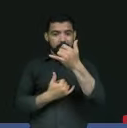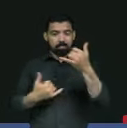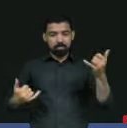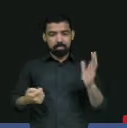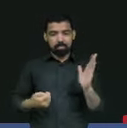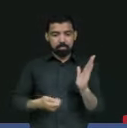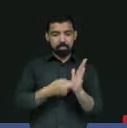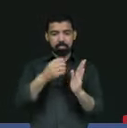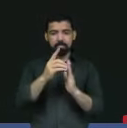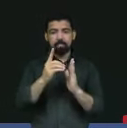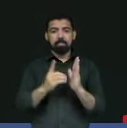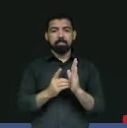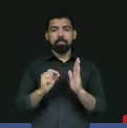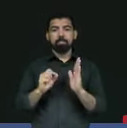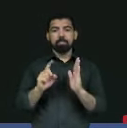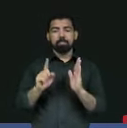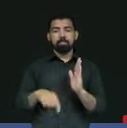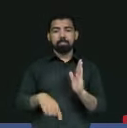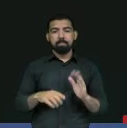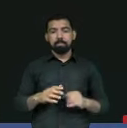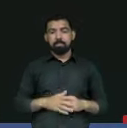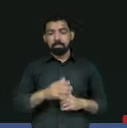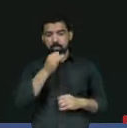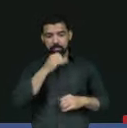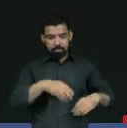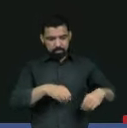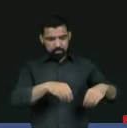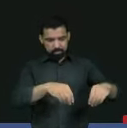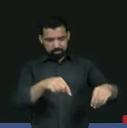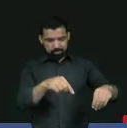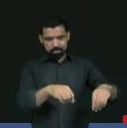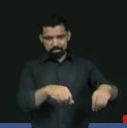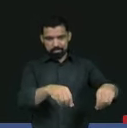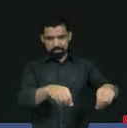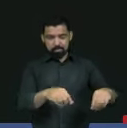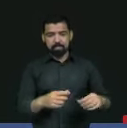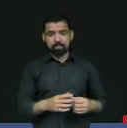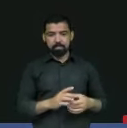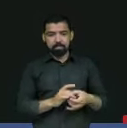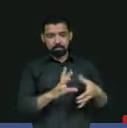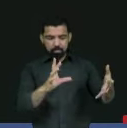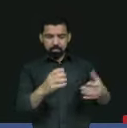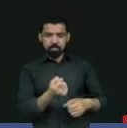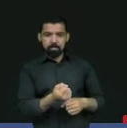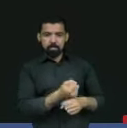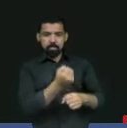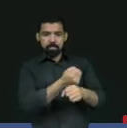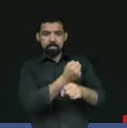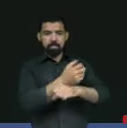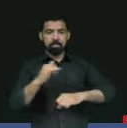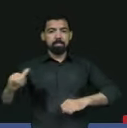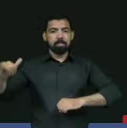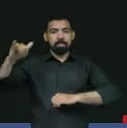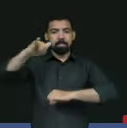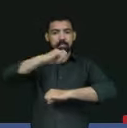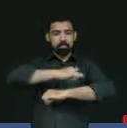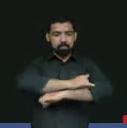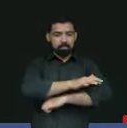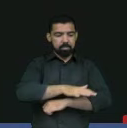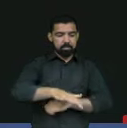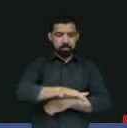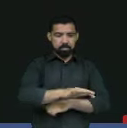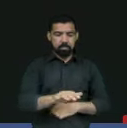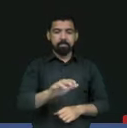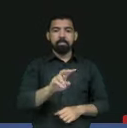decreto de desapropriação do terreno para a construção do aeroporto regional do Vale do Jaguari, que vai